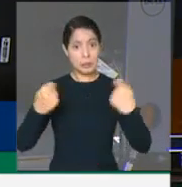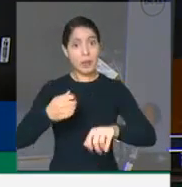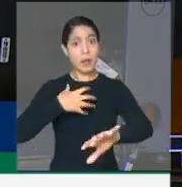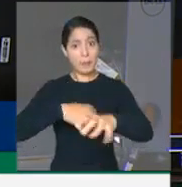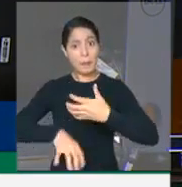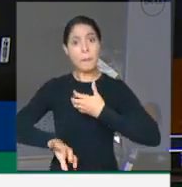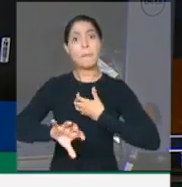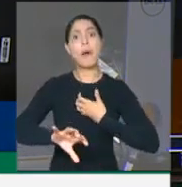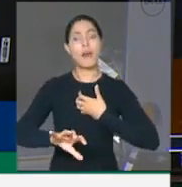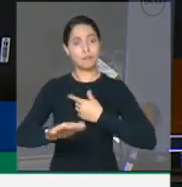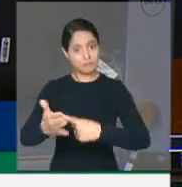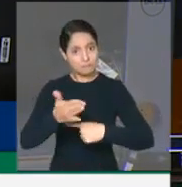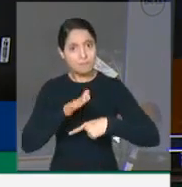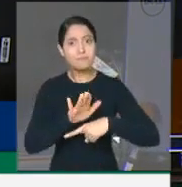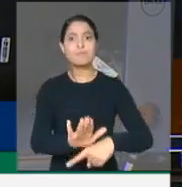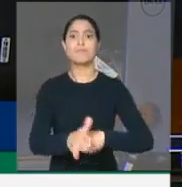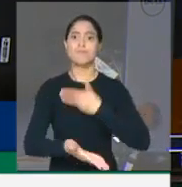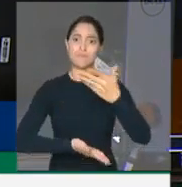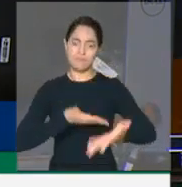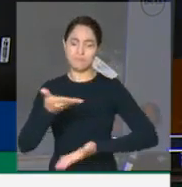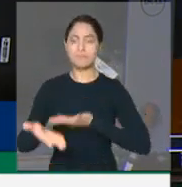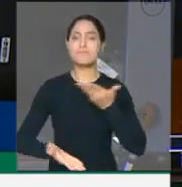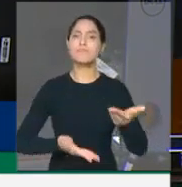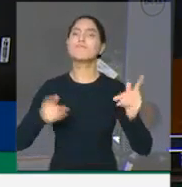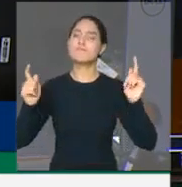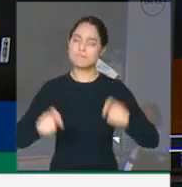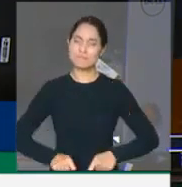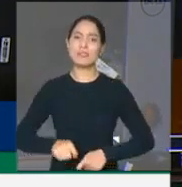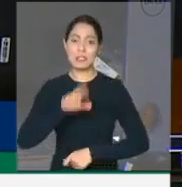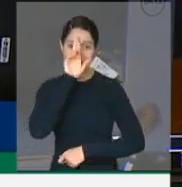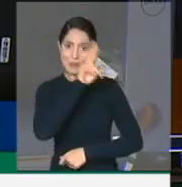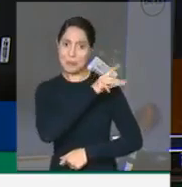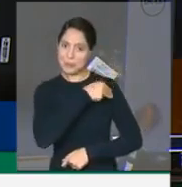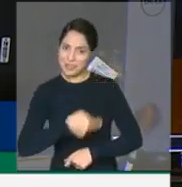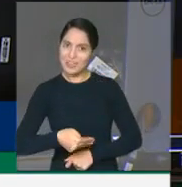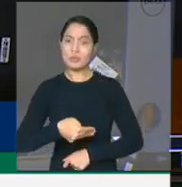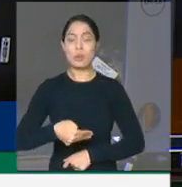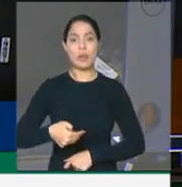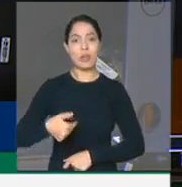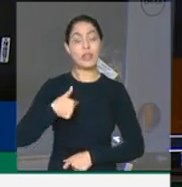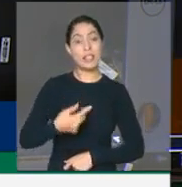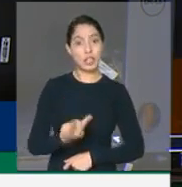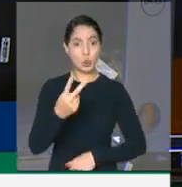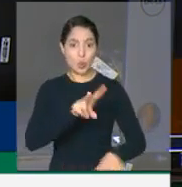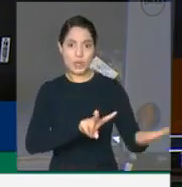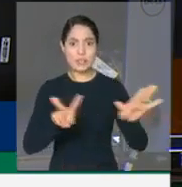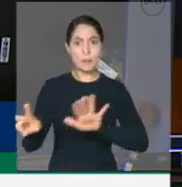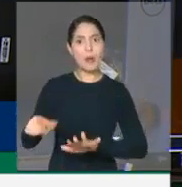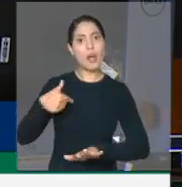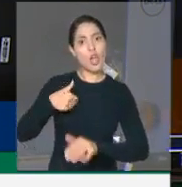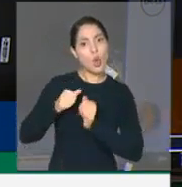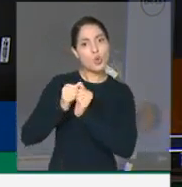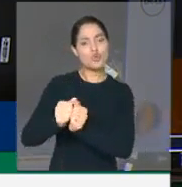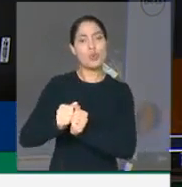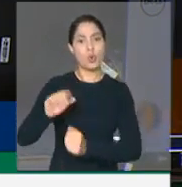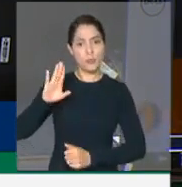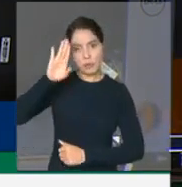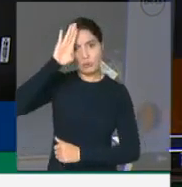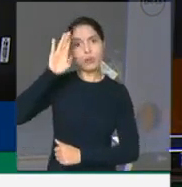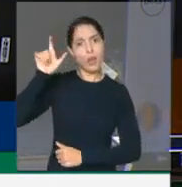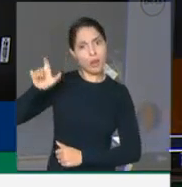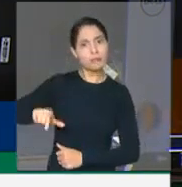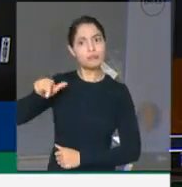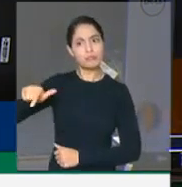Há duas semanas, estive com esse litígio do senhor presidente da República. E, para ser fiel à verdade, devo dizer que fui